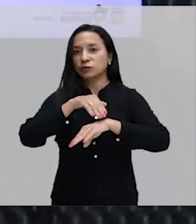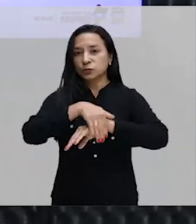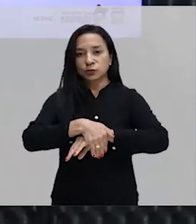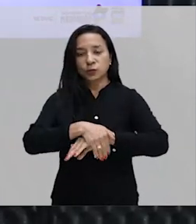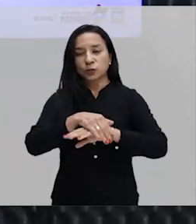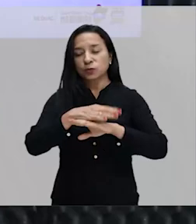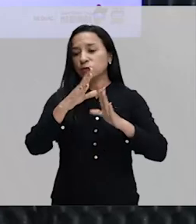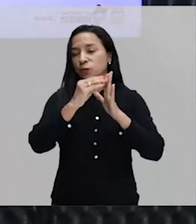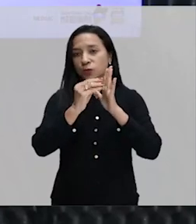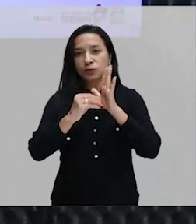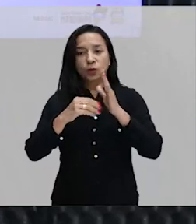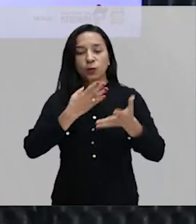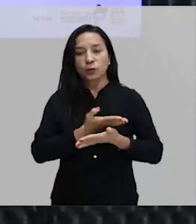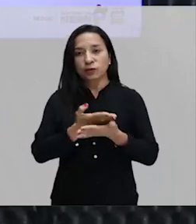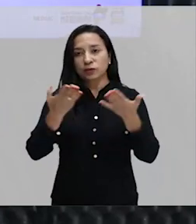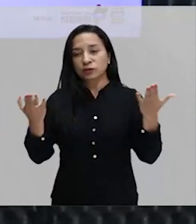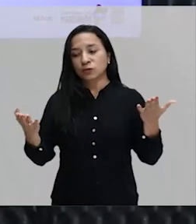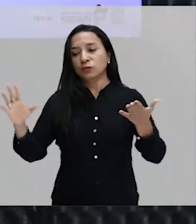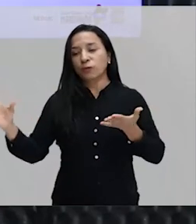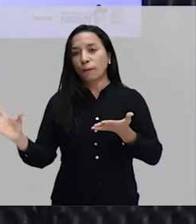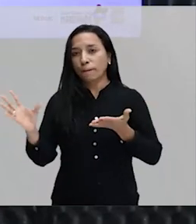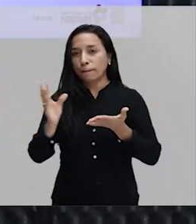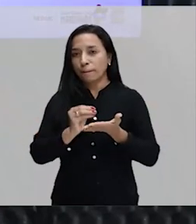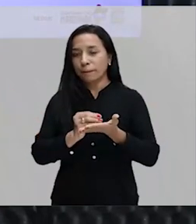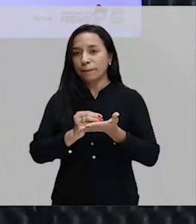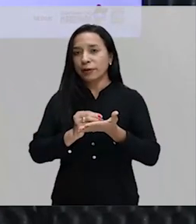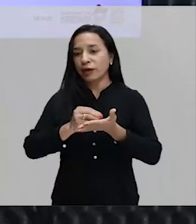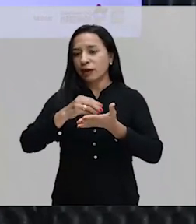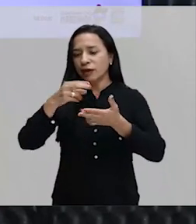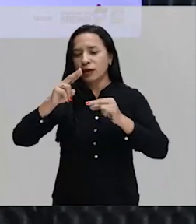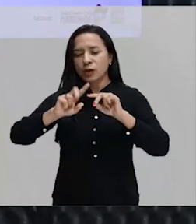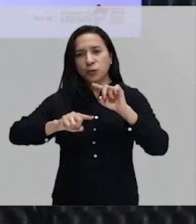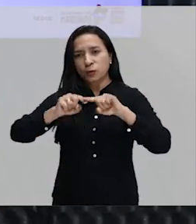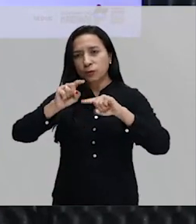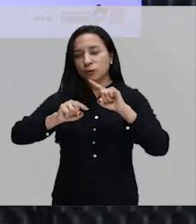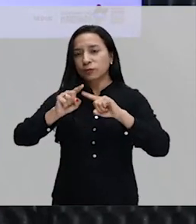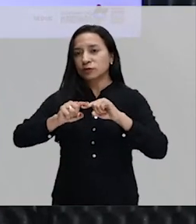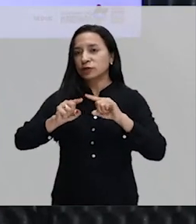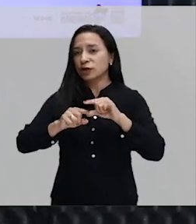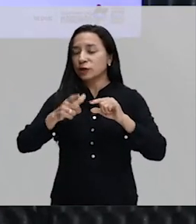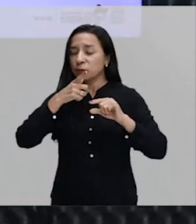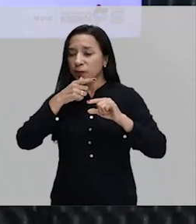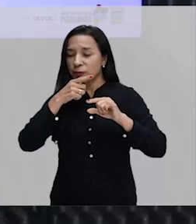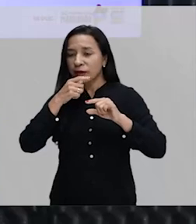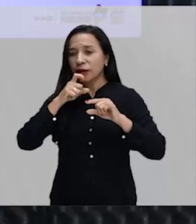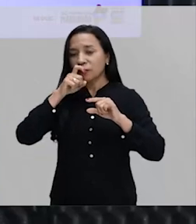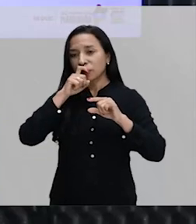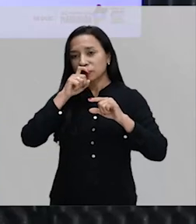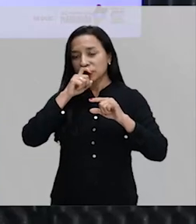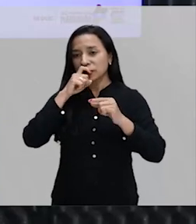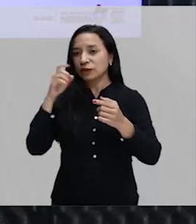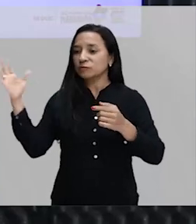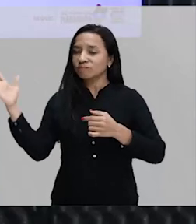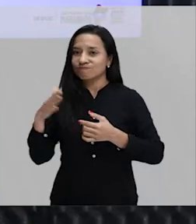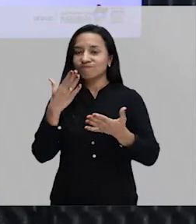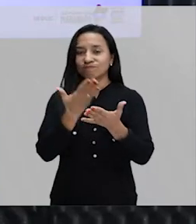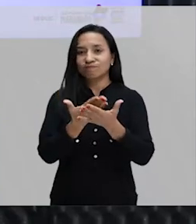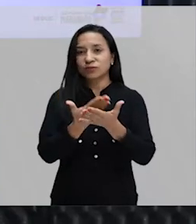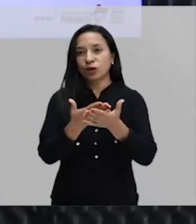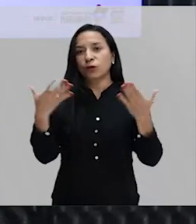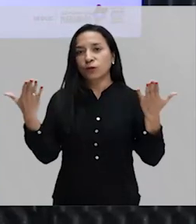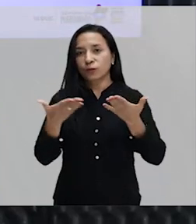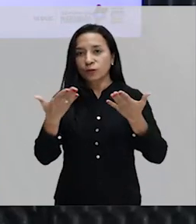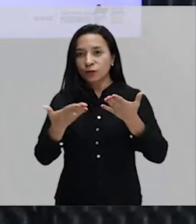vocês, peguem o material de vocês, caderno, caneta, colocam aquela água geladinha do lado e vamos estudar. Hoje nós vamos